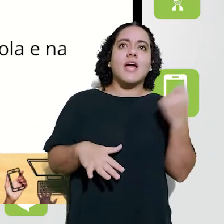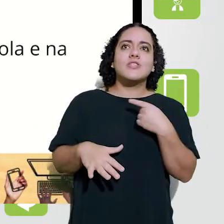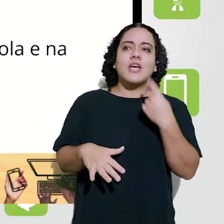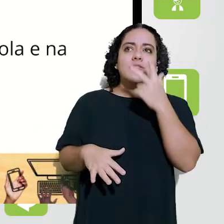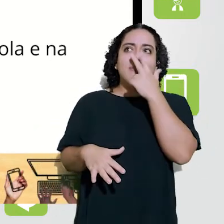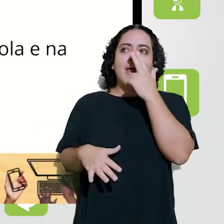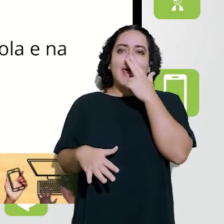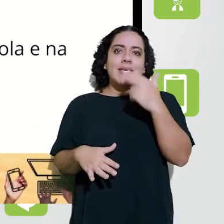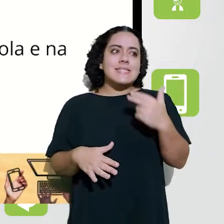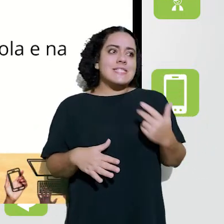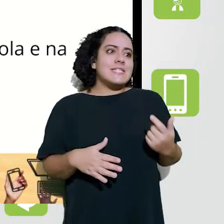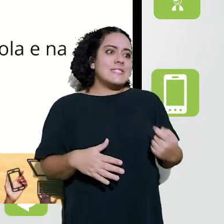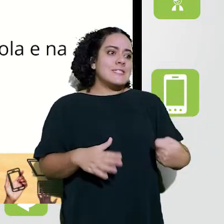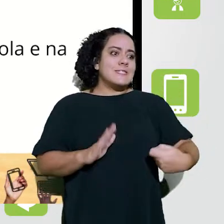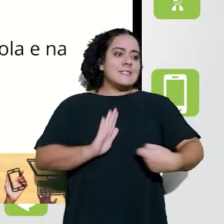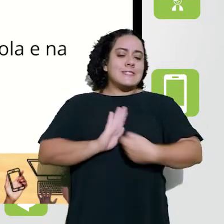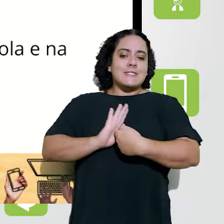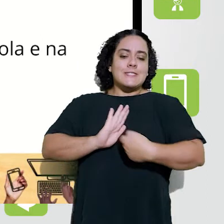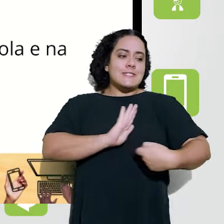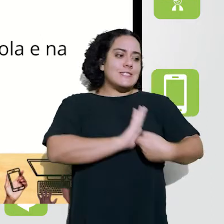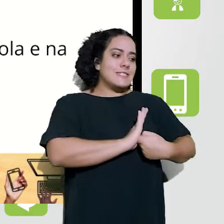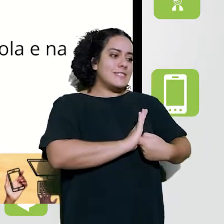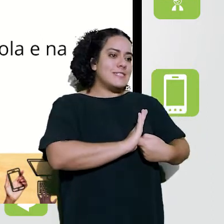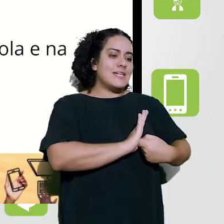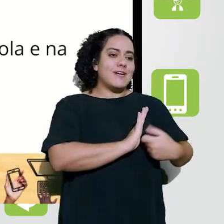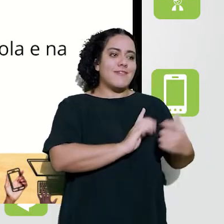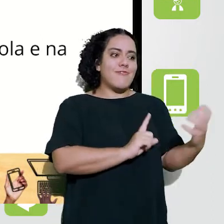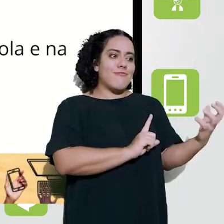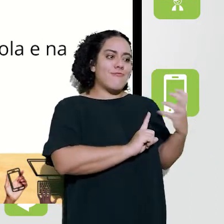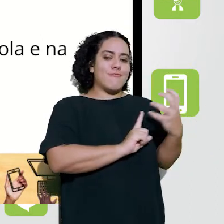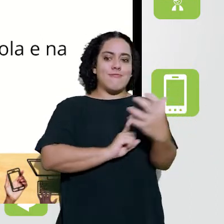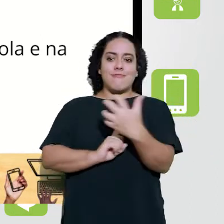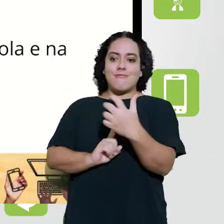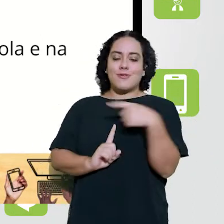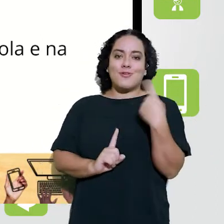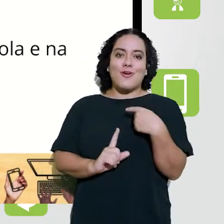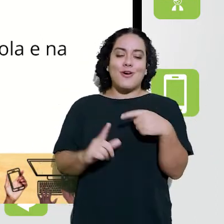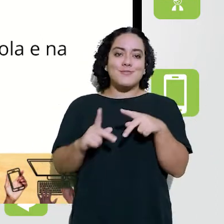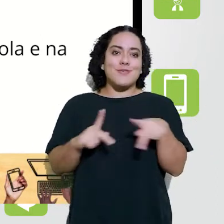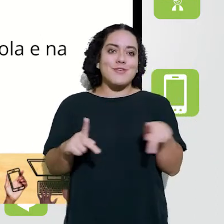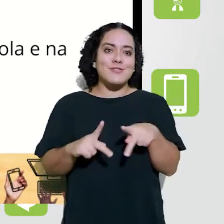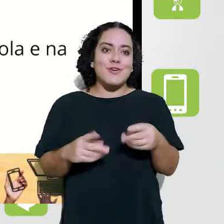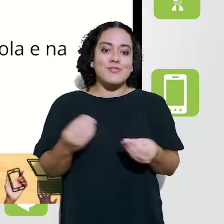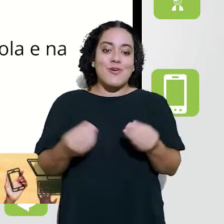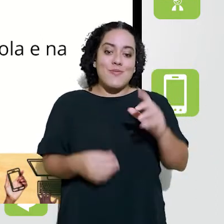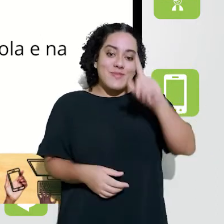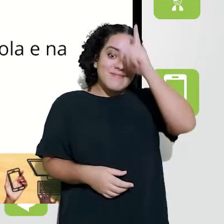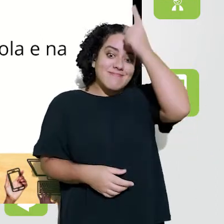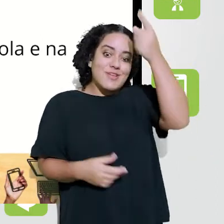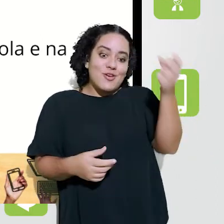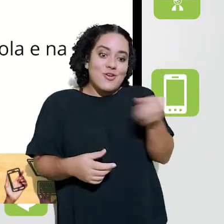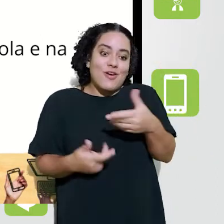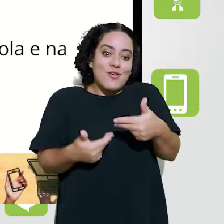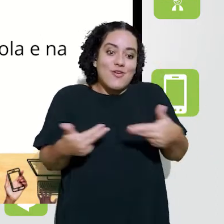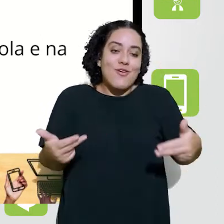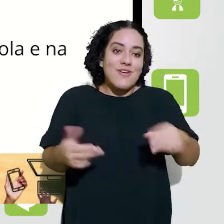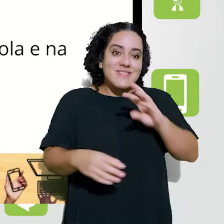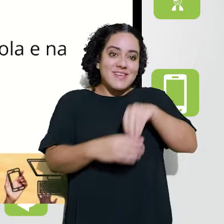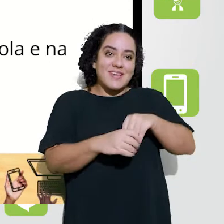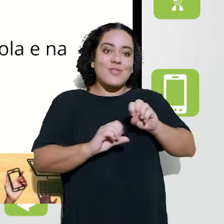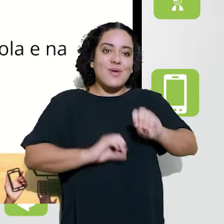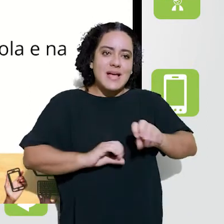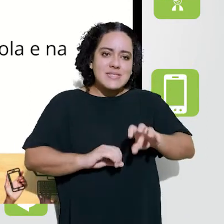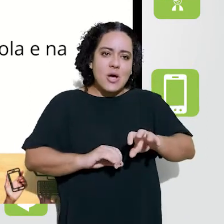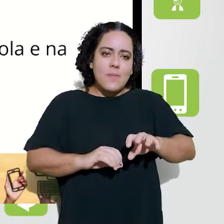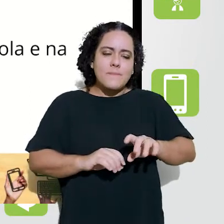E ele vai dizendo, assim, que às vezes a gente fica muito encurralado, né? Com as cobranças que são feitas a nós, educadores,